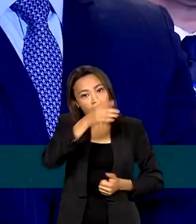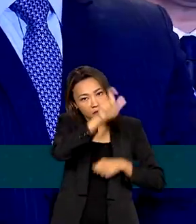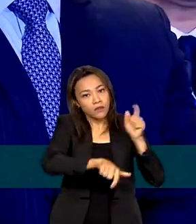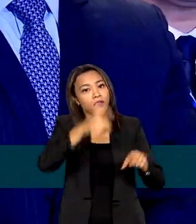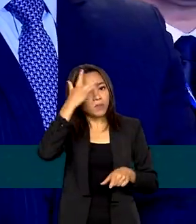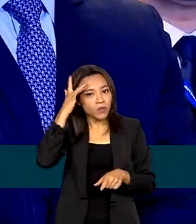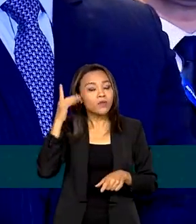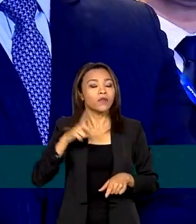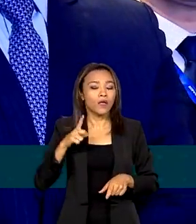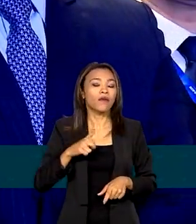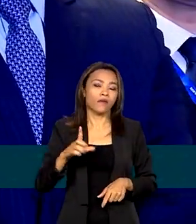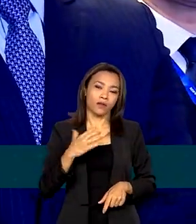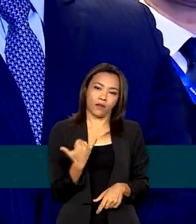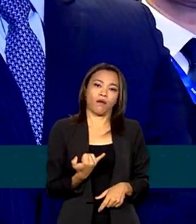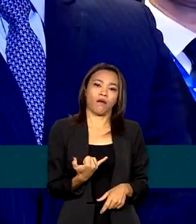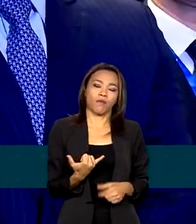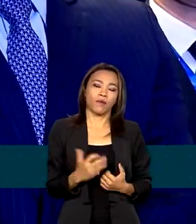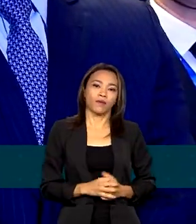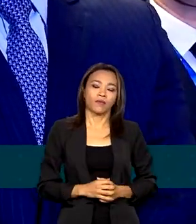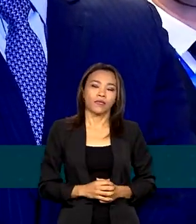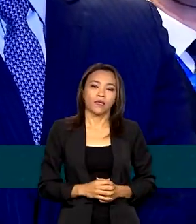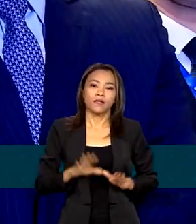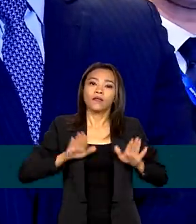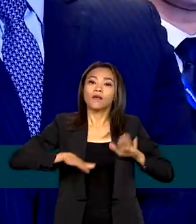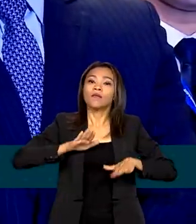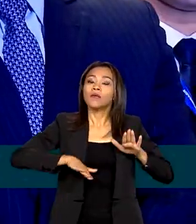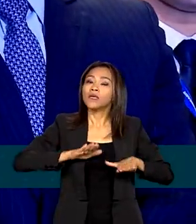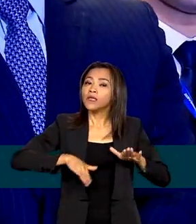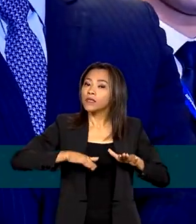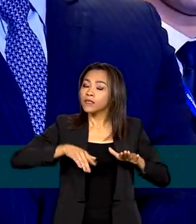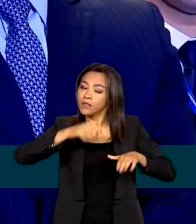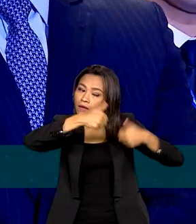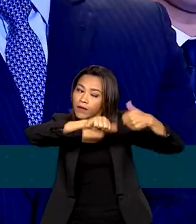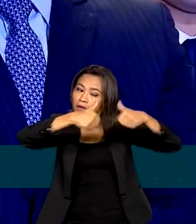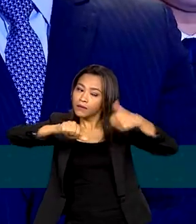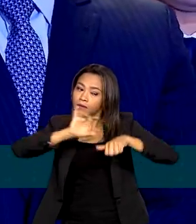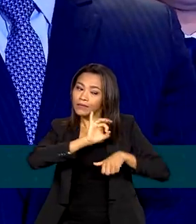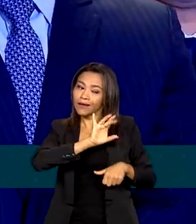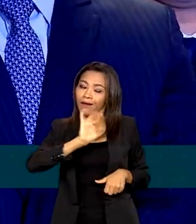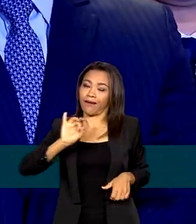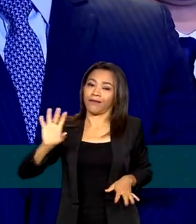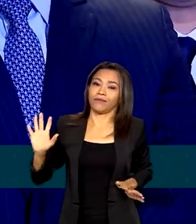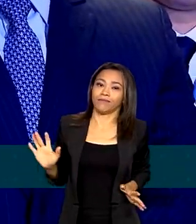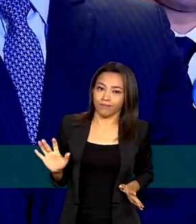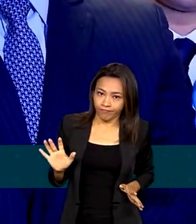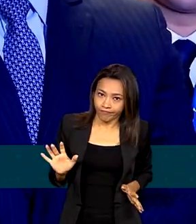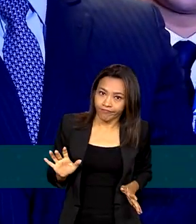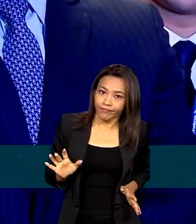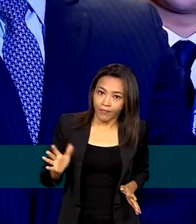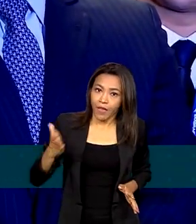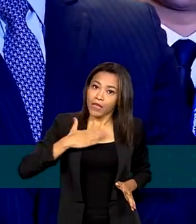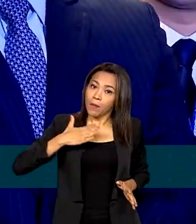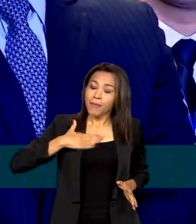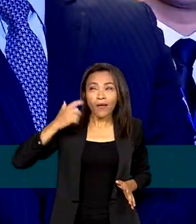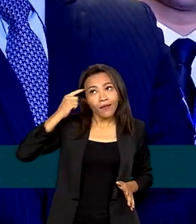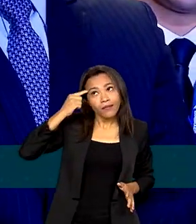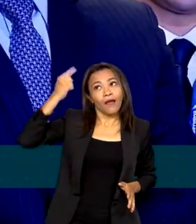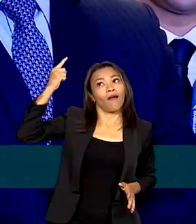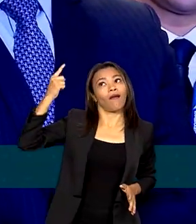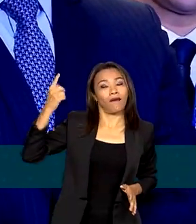armas. É uma questão que depende da análise de cada caso. Mas, evidentemente, no meu mundo ideal,